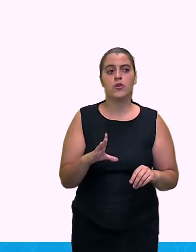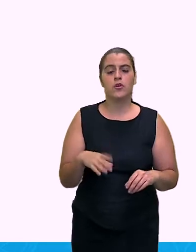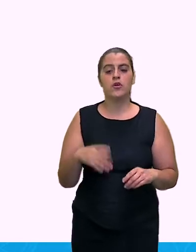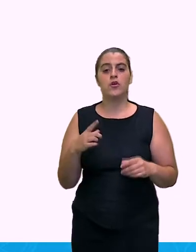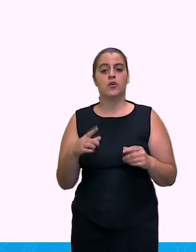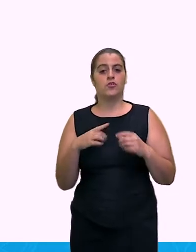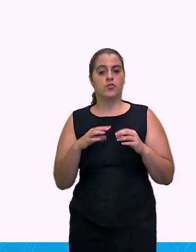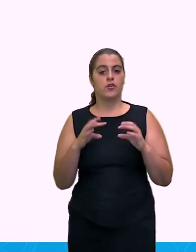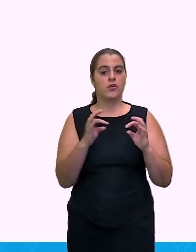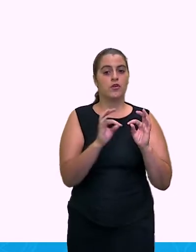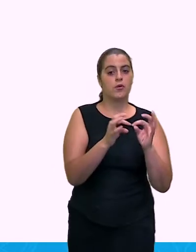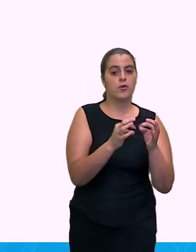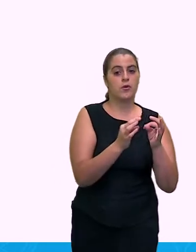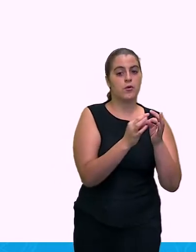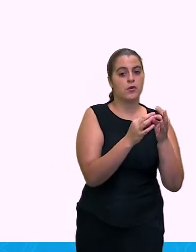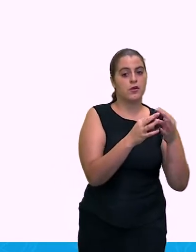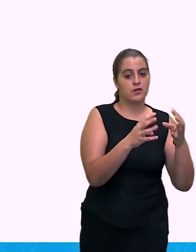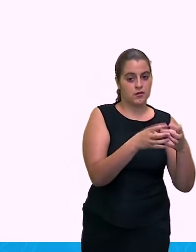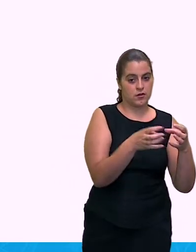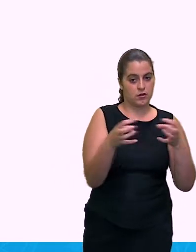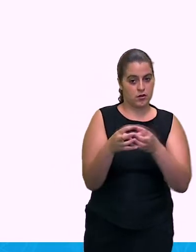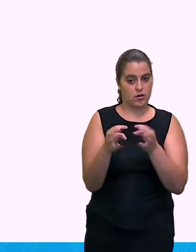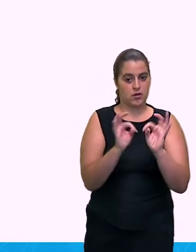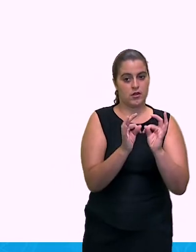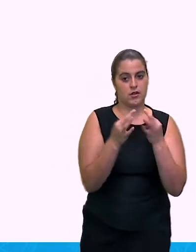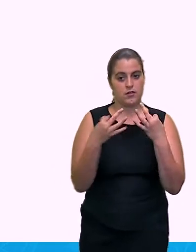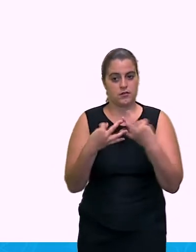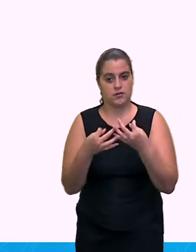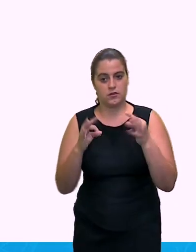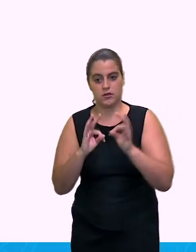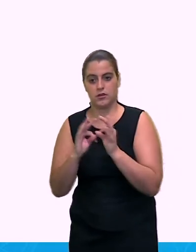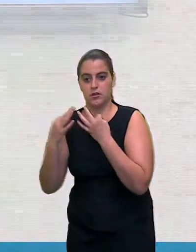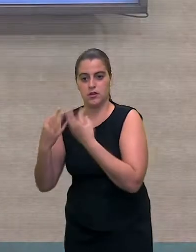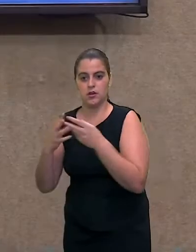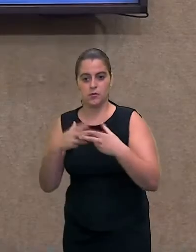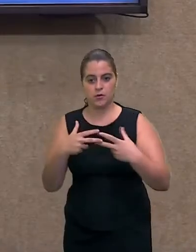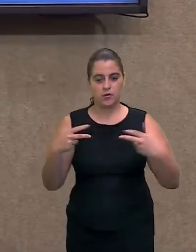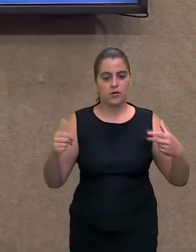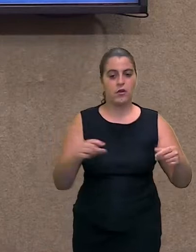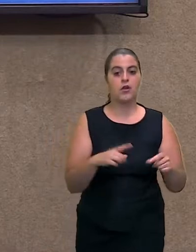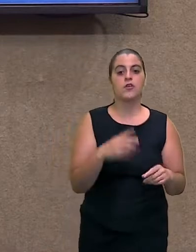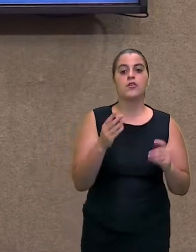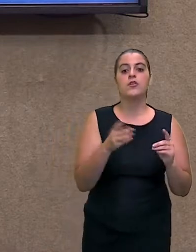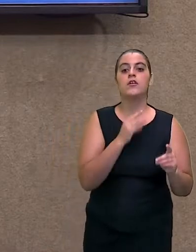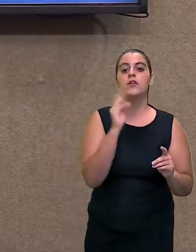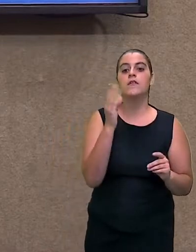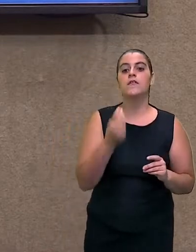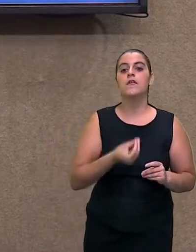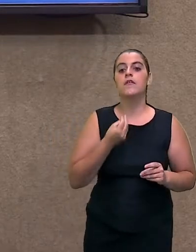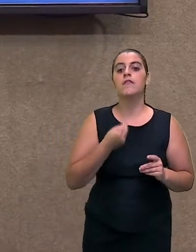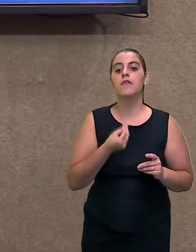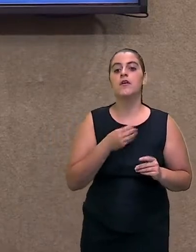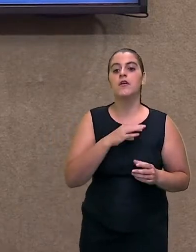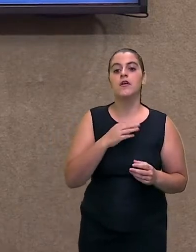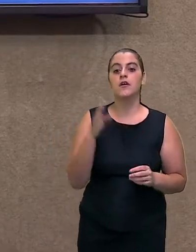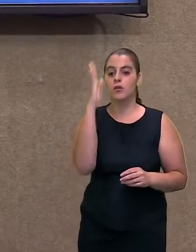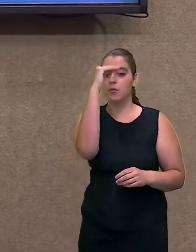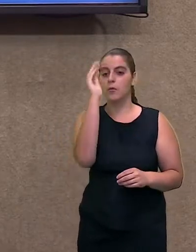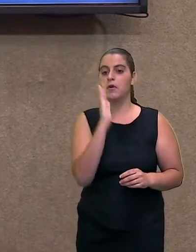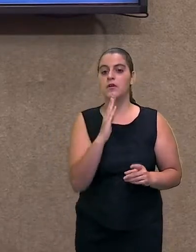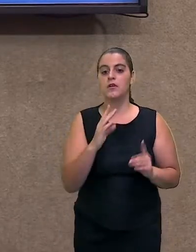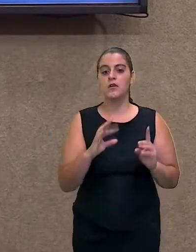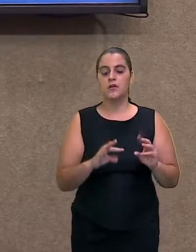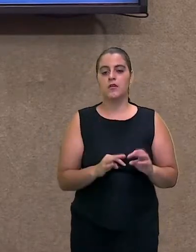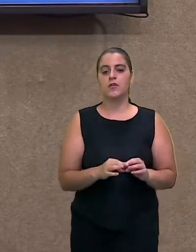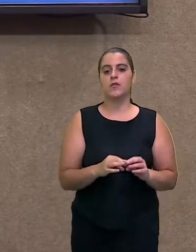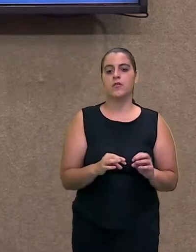etnias dos índios também que viviam na terra. Por que eu frisei para vocês